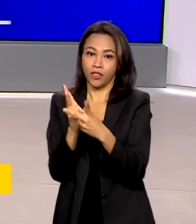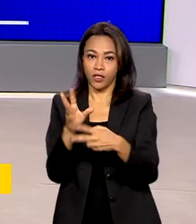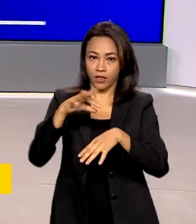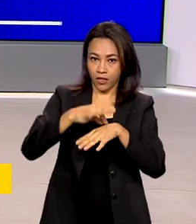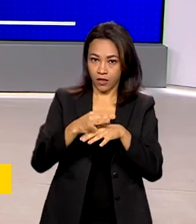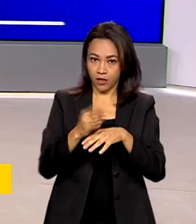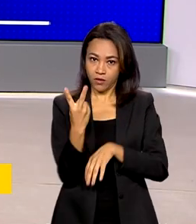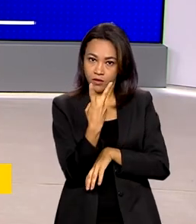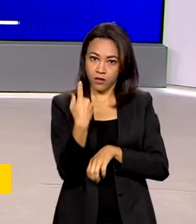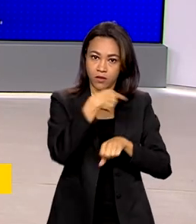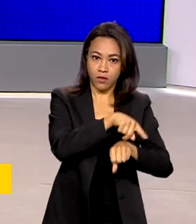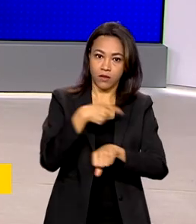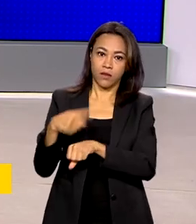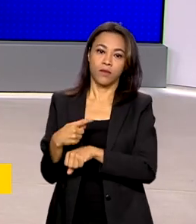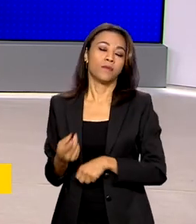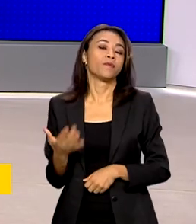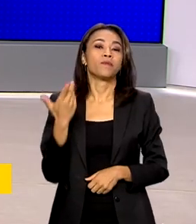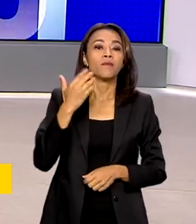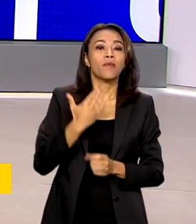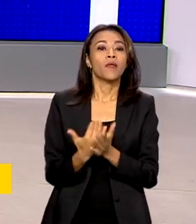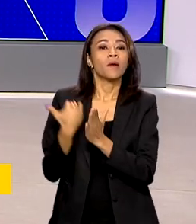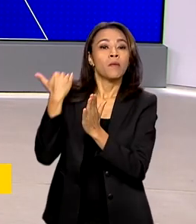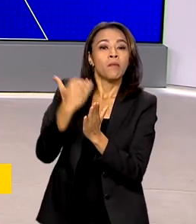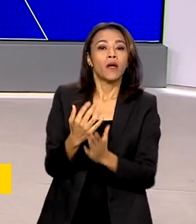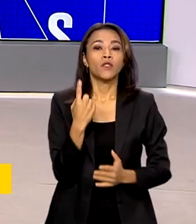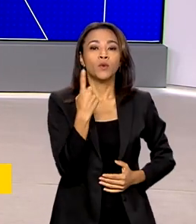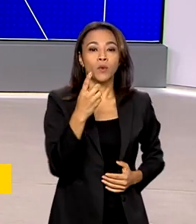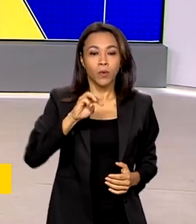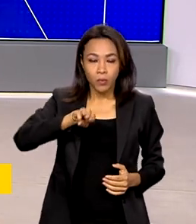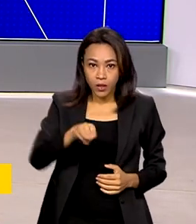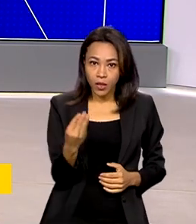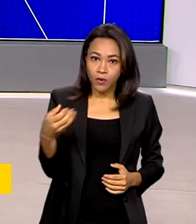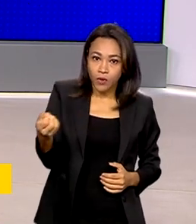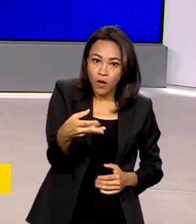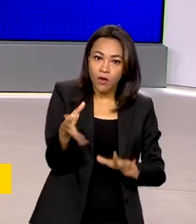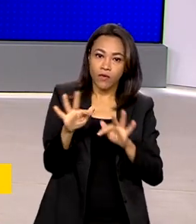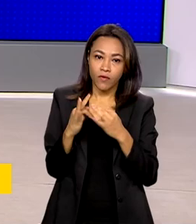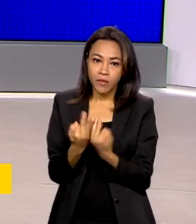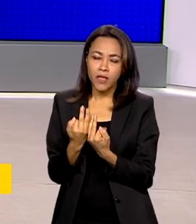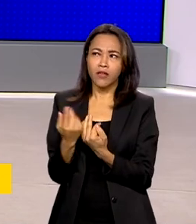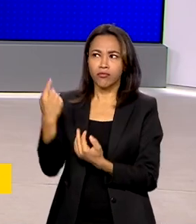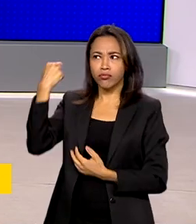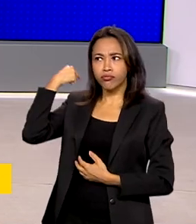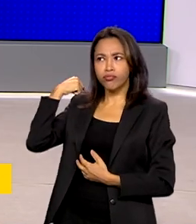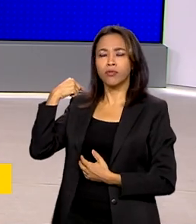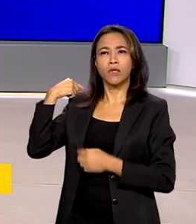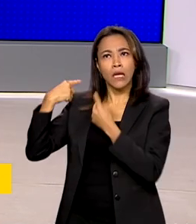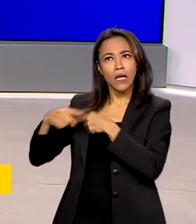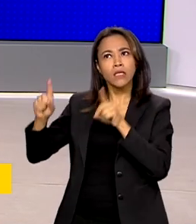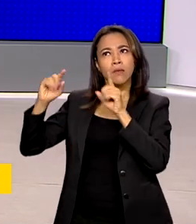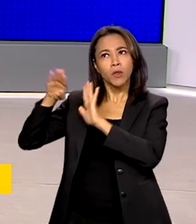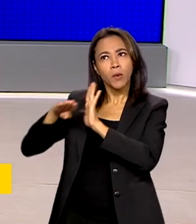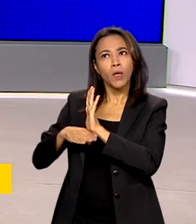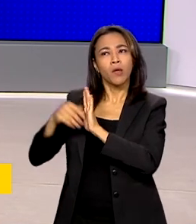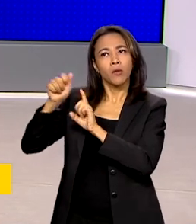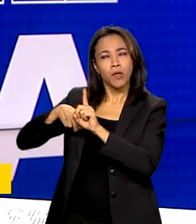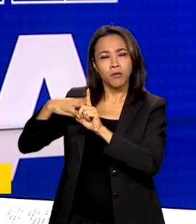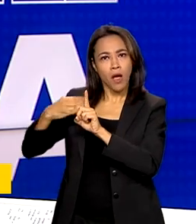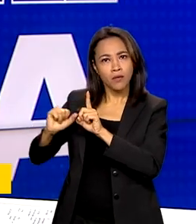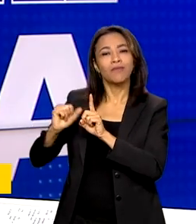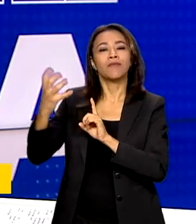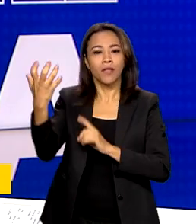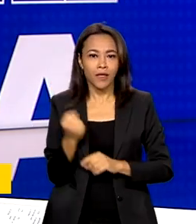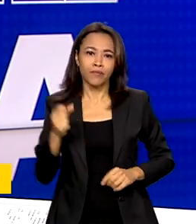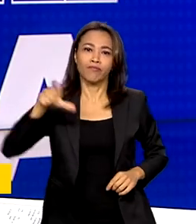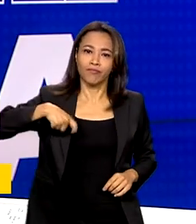Mais de um milhão de novas famílias passaram a receber o Bolsa Família desde o relançamento do programa em março. O